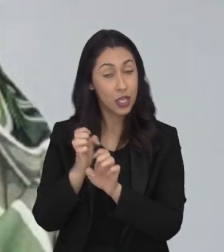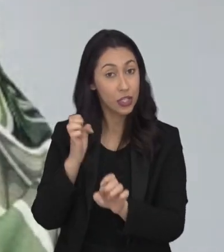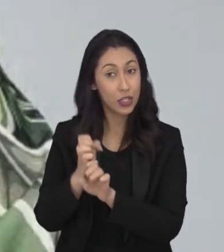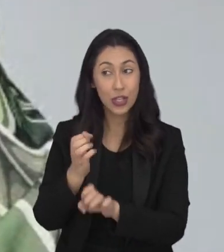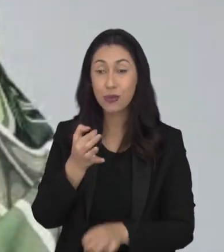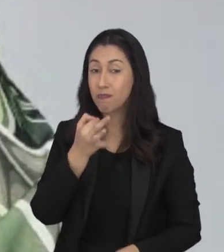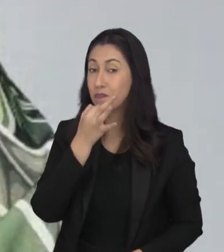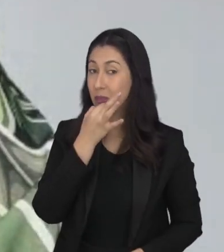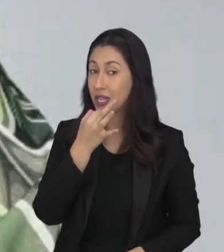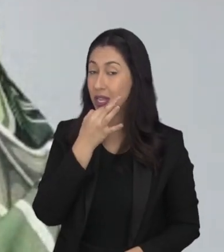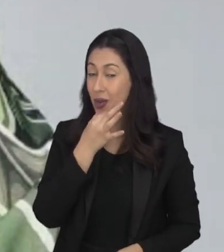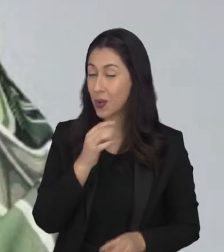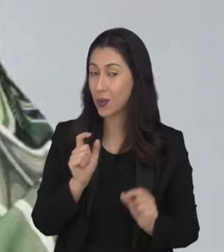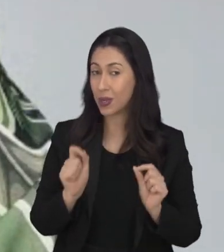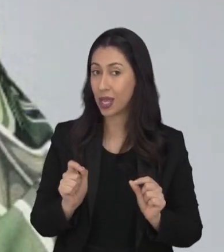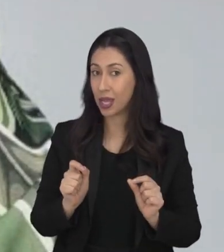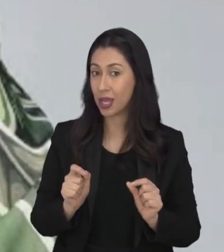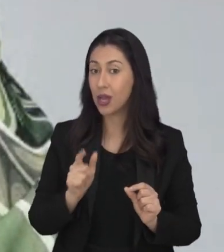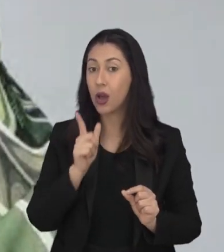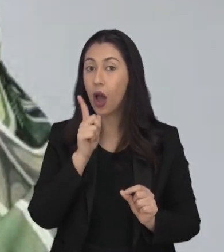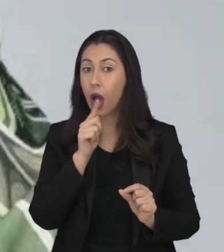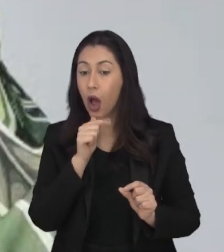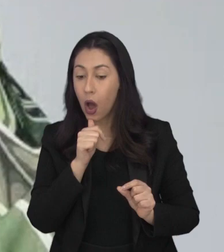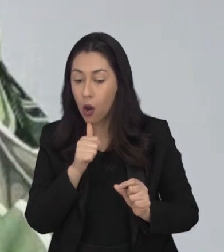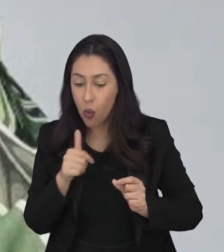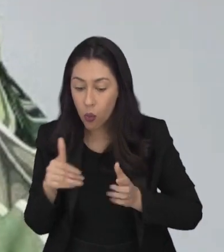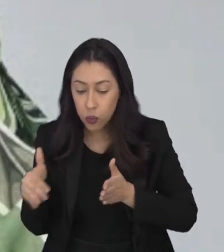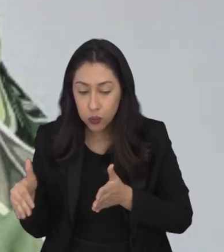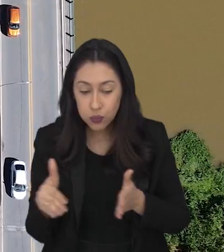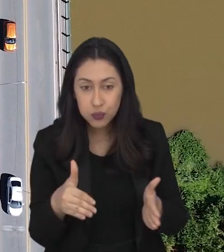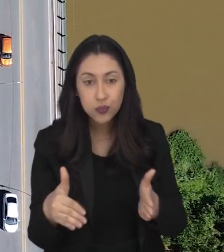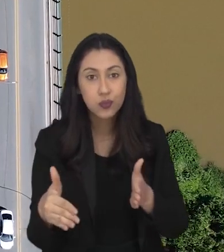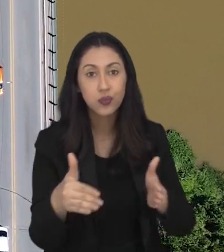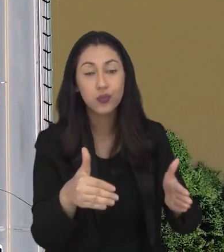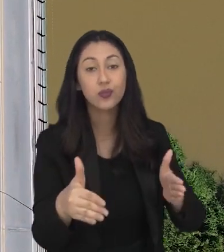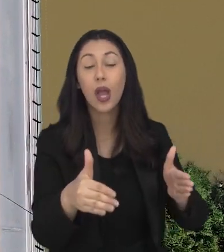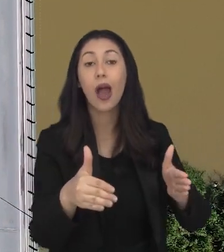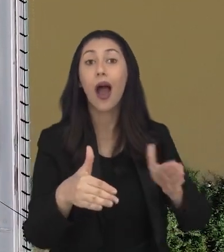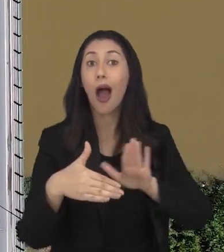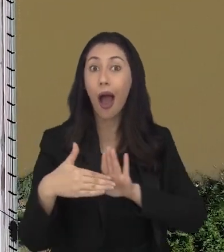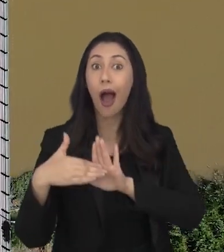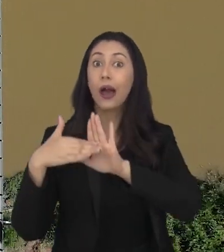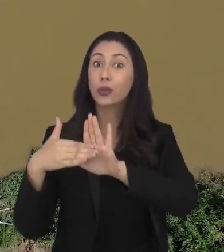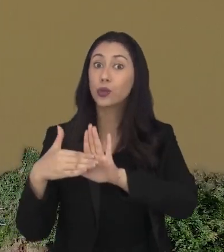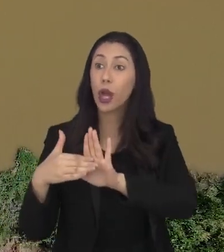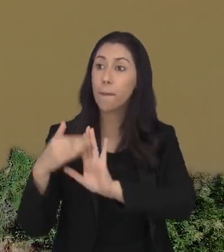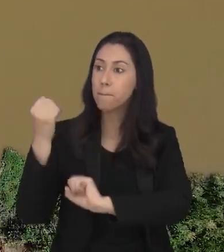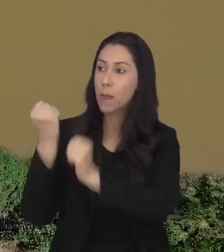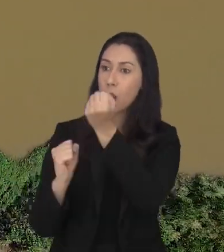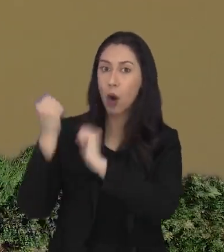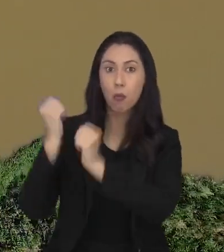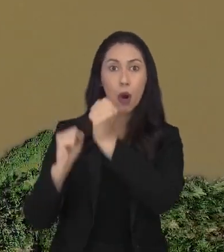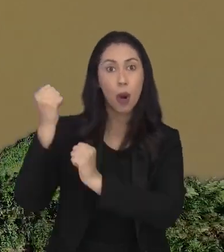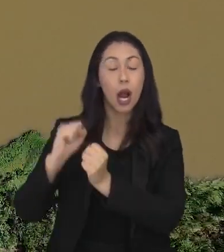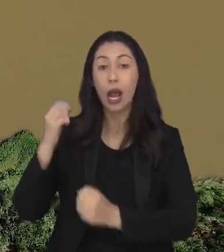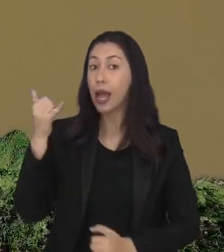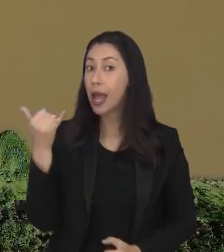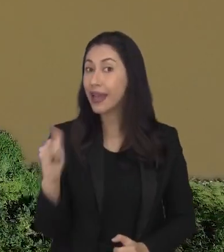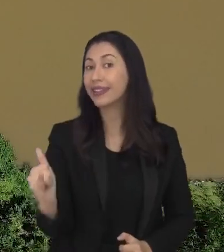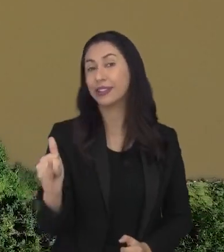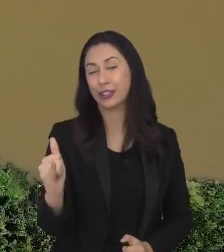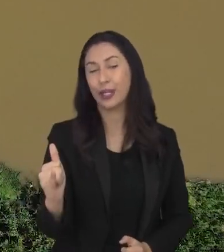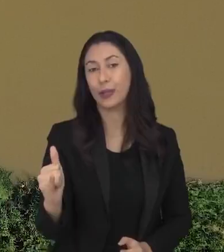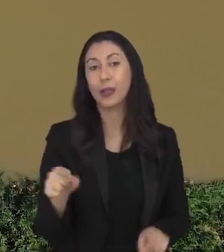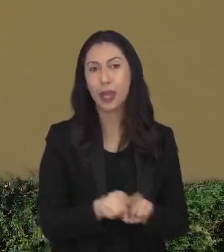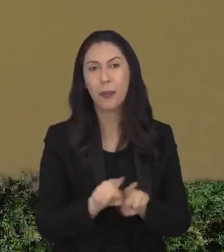Ainda segundo a engenheira do Daê, além do abastecimento, e irrigação, o Rio Paraíba do Sul é hoje crucial para a geração de energia e